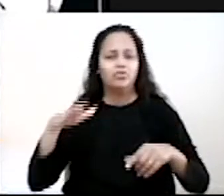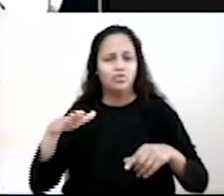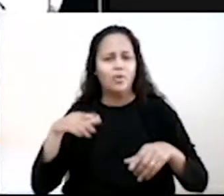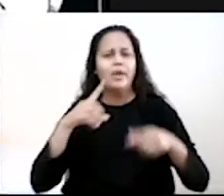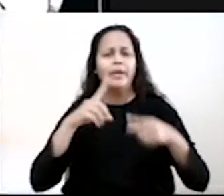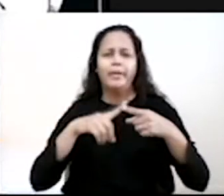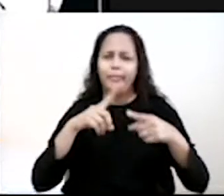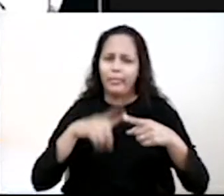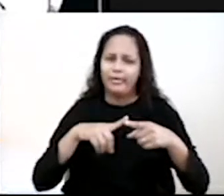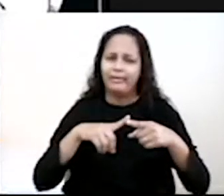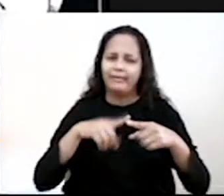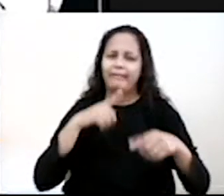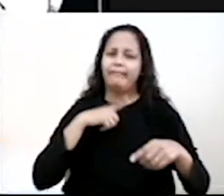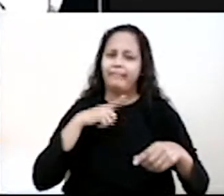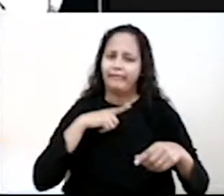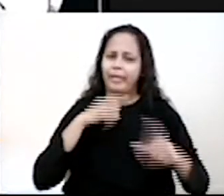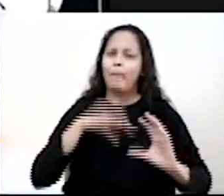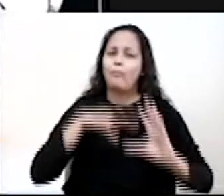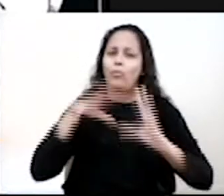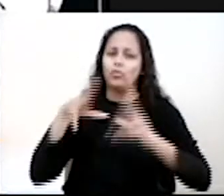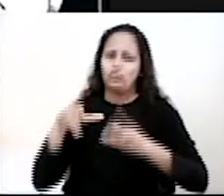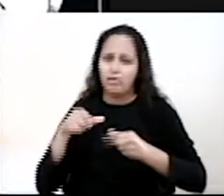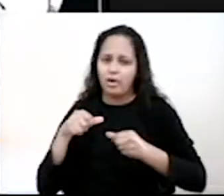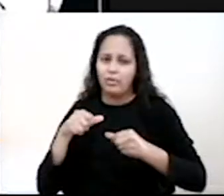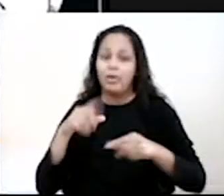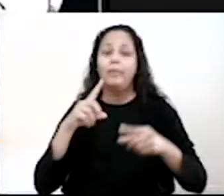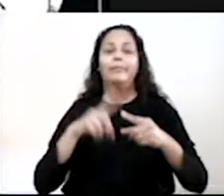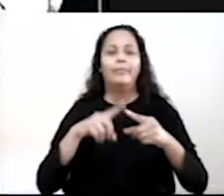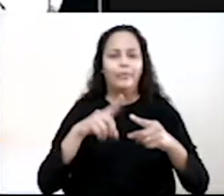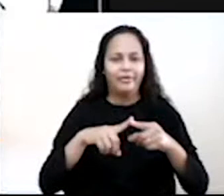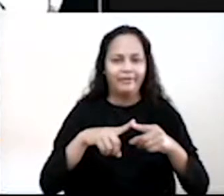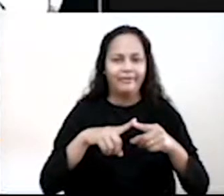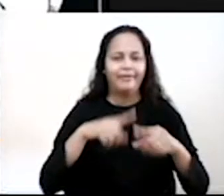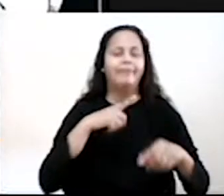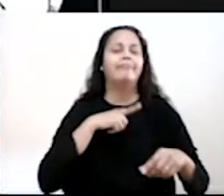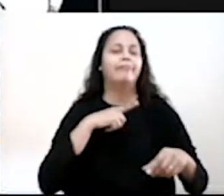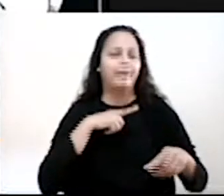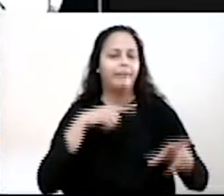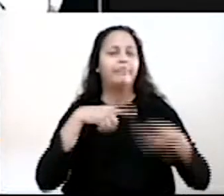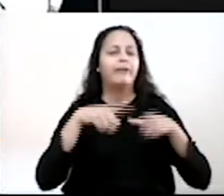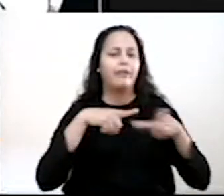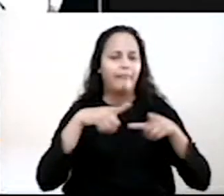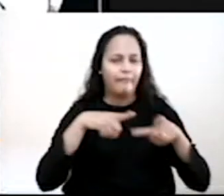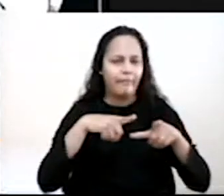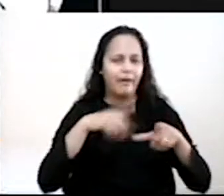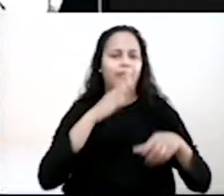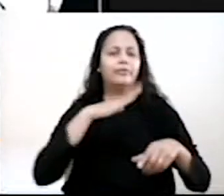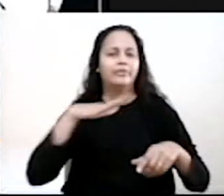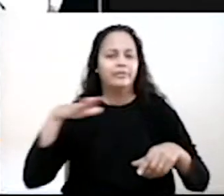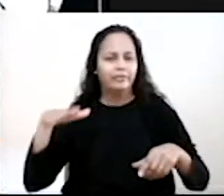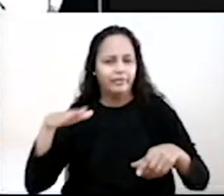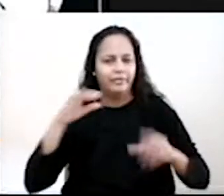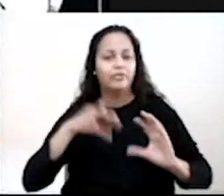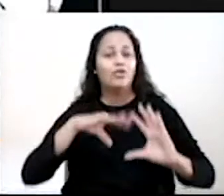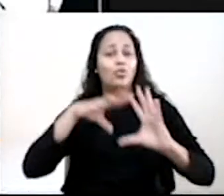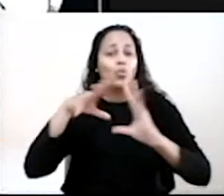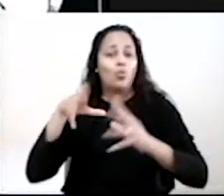mundial, uma campanha de trabalho infantil mundial? Ué, porque existe trabalho infantil no mundo todo.